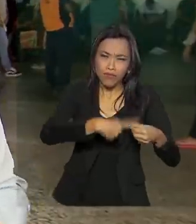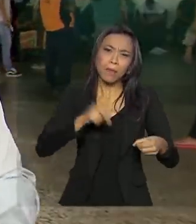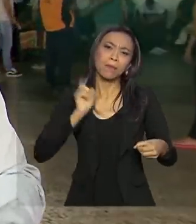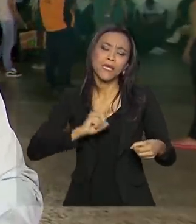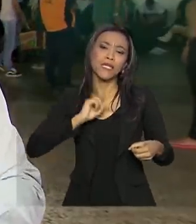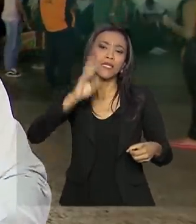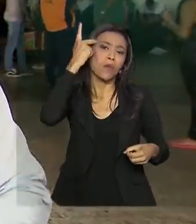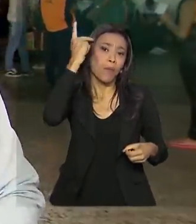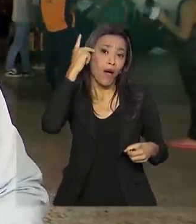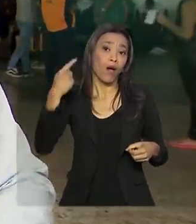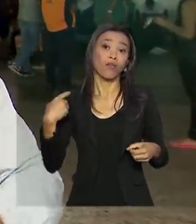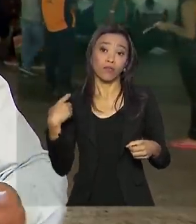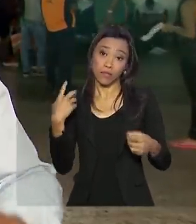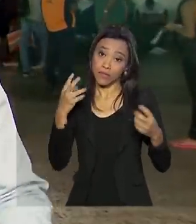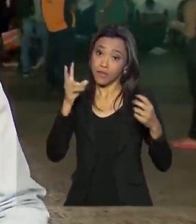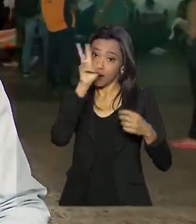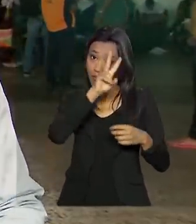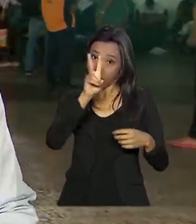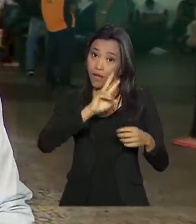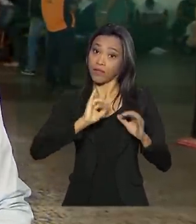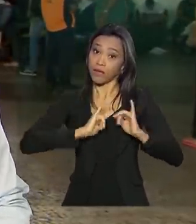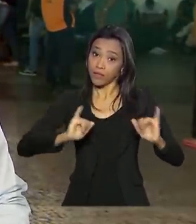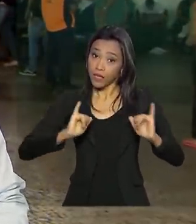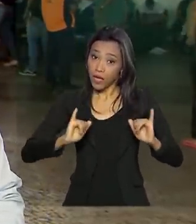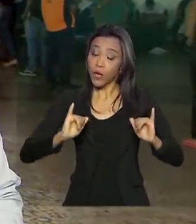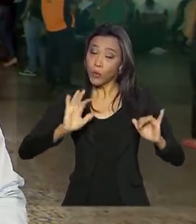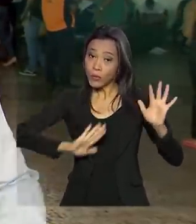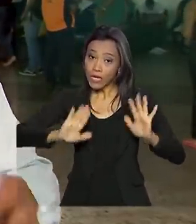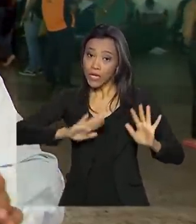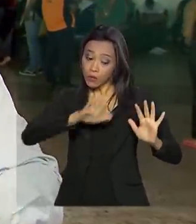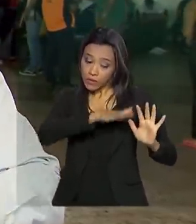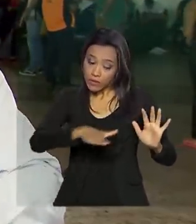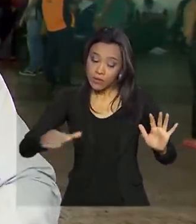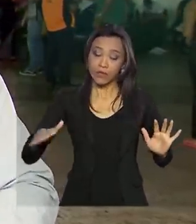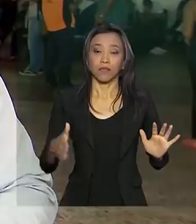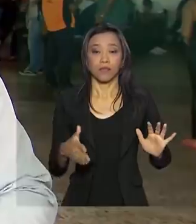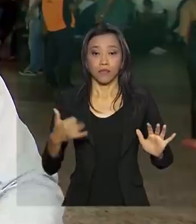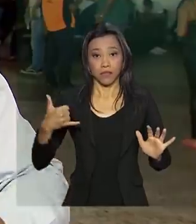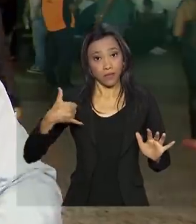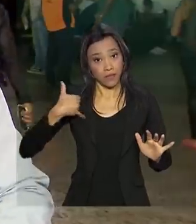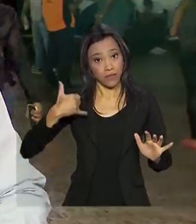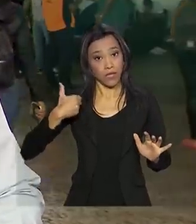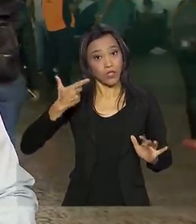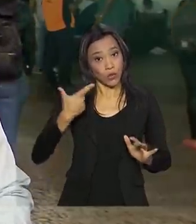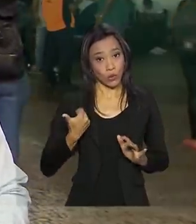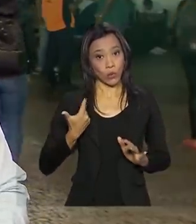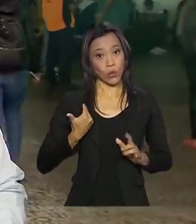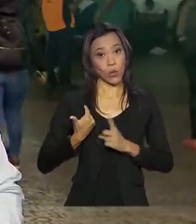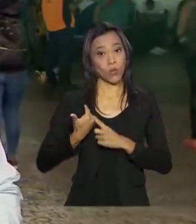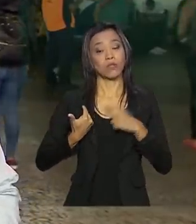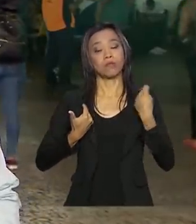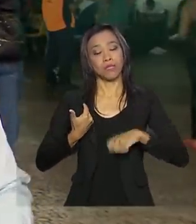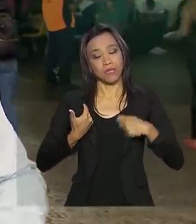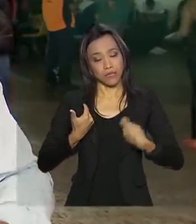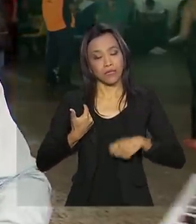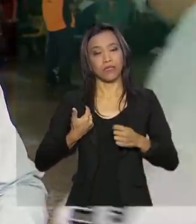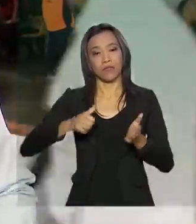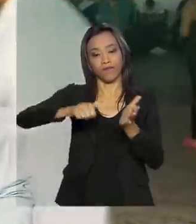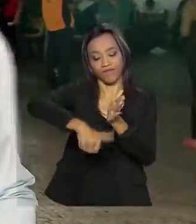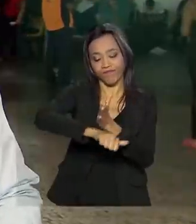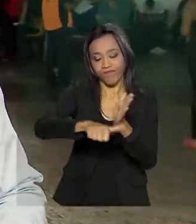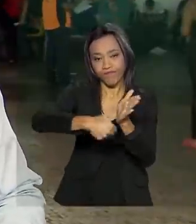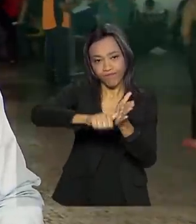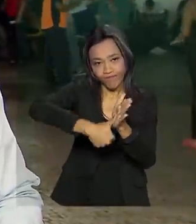lembrar as recomendações de sempre. Cuidado com os menores durante a viagem. A partir de 12 anos, é preciso estar com a carteira de identidade